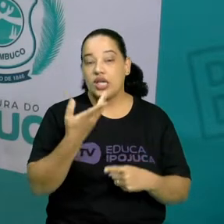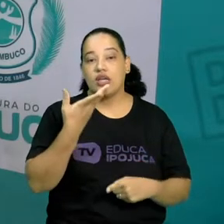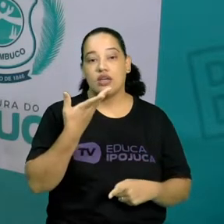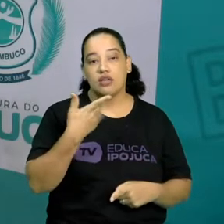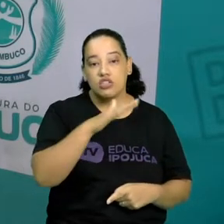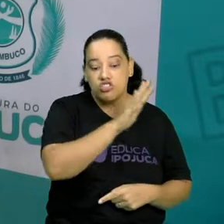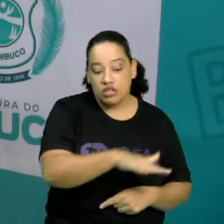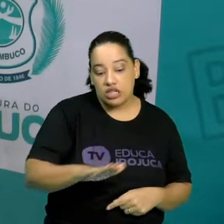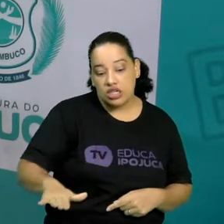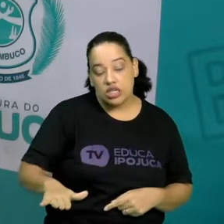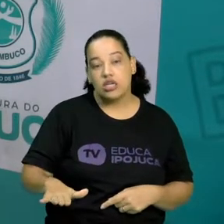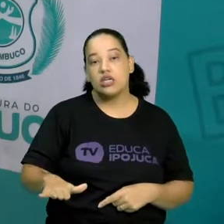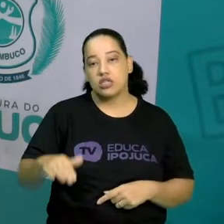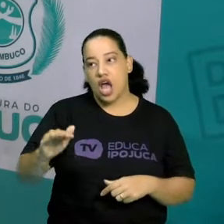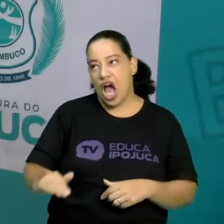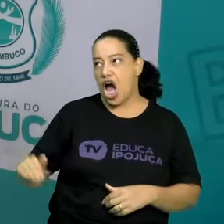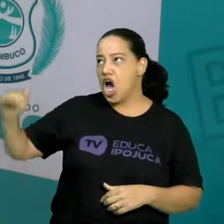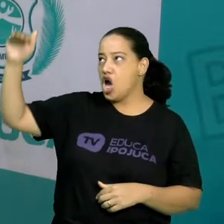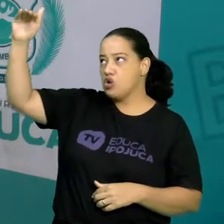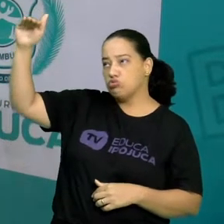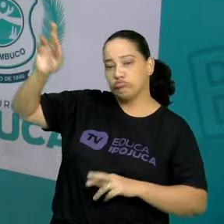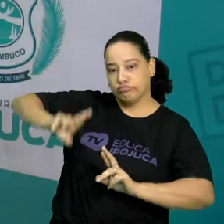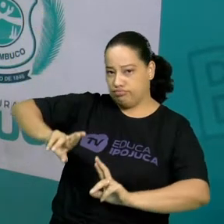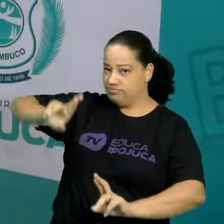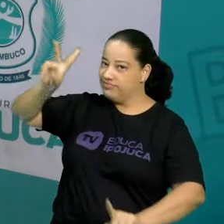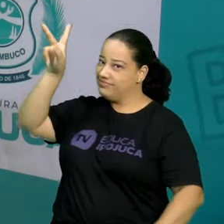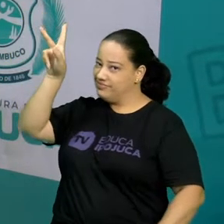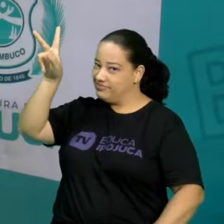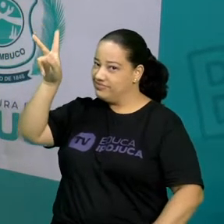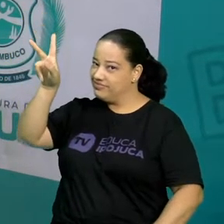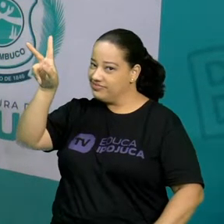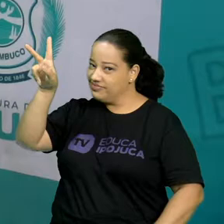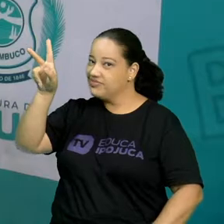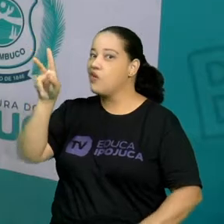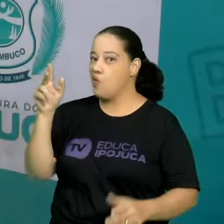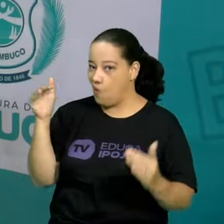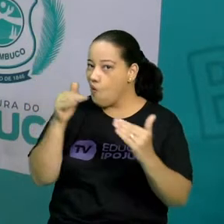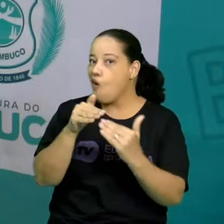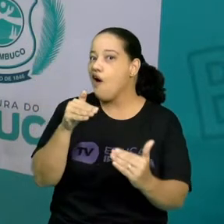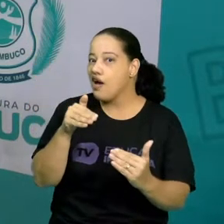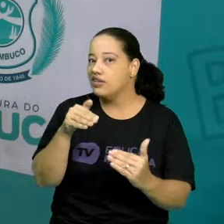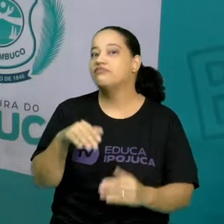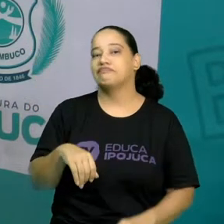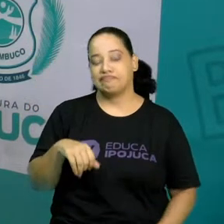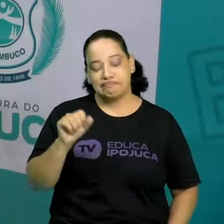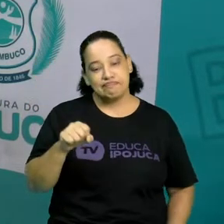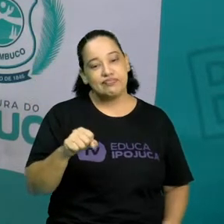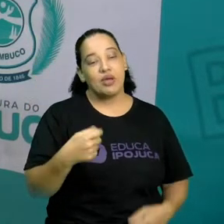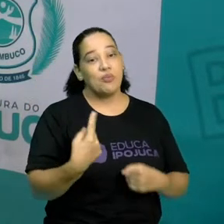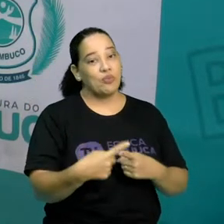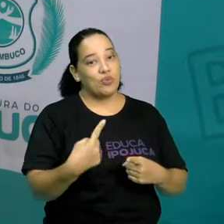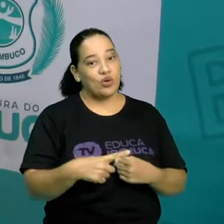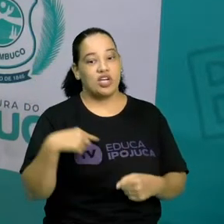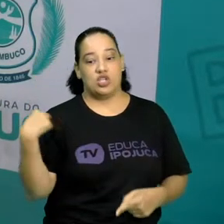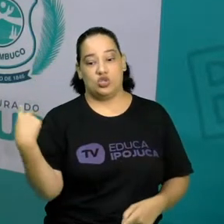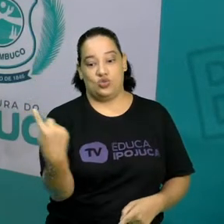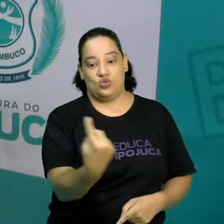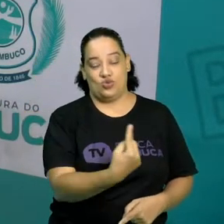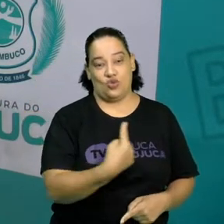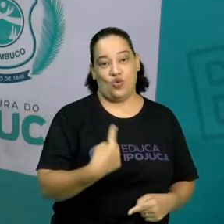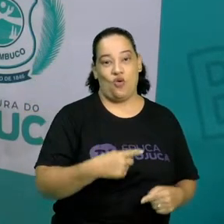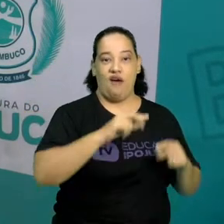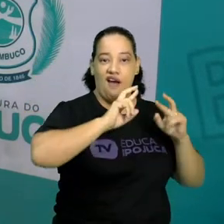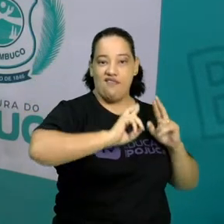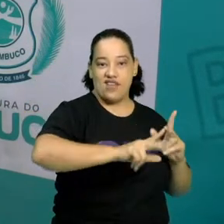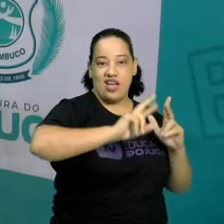diferentes de adulto. Vocês concordam com isso? Sim, né? Porque todo mundo são diferentes, as pessoas